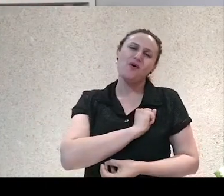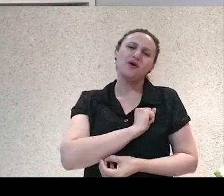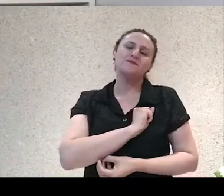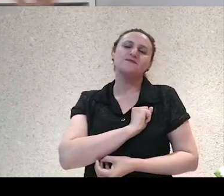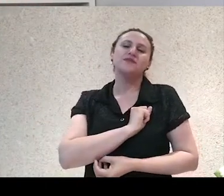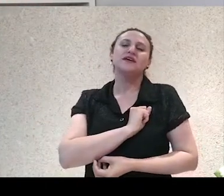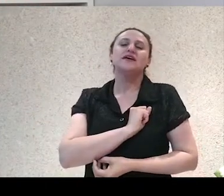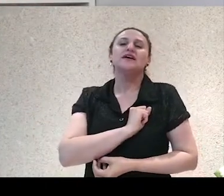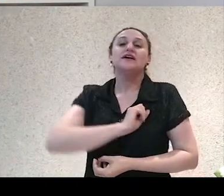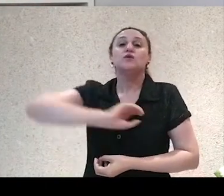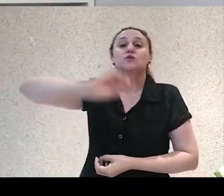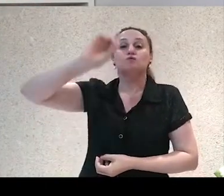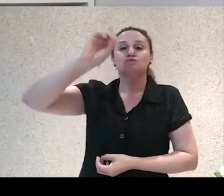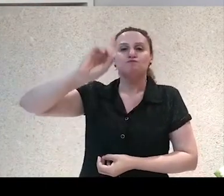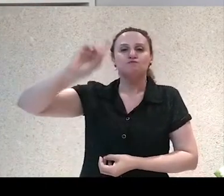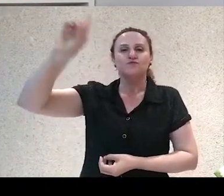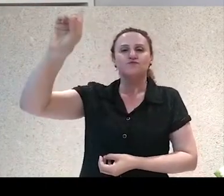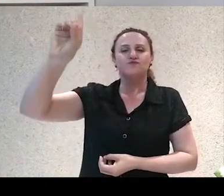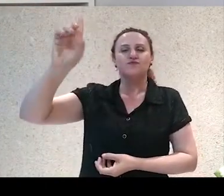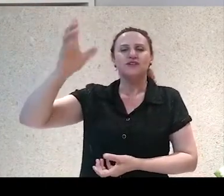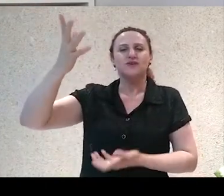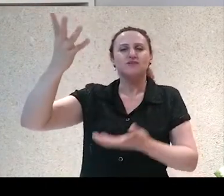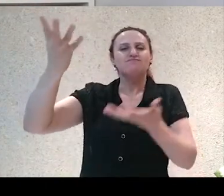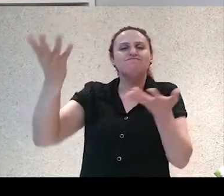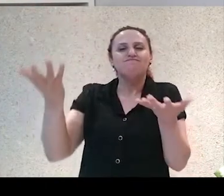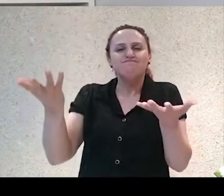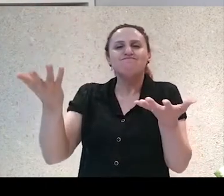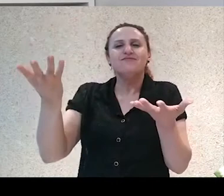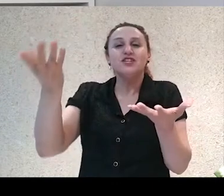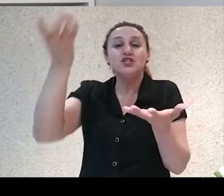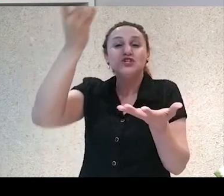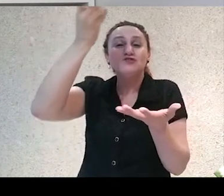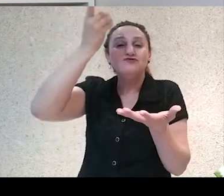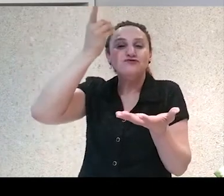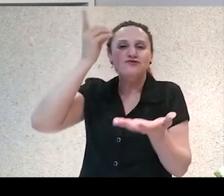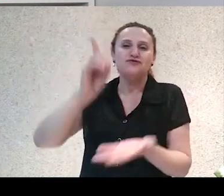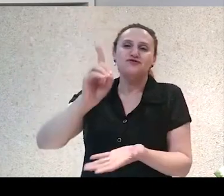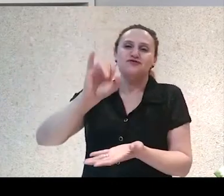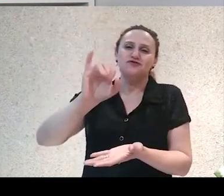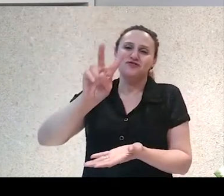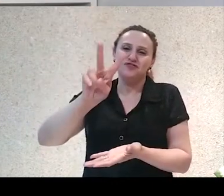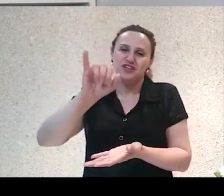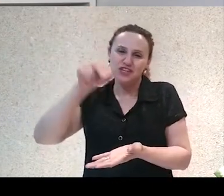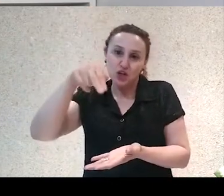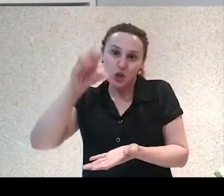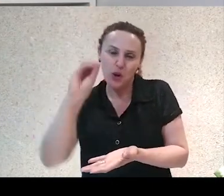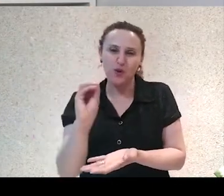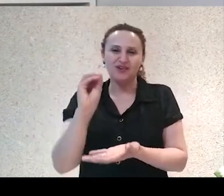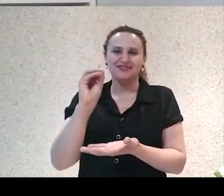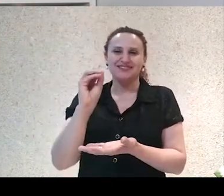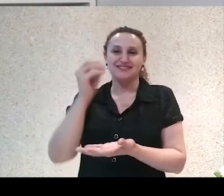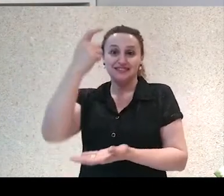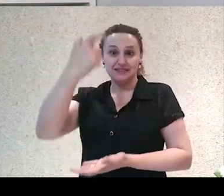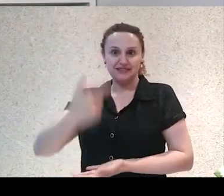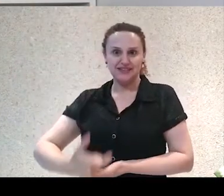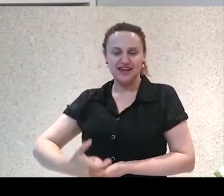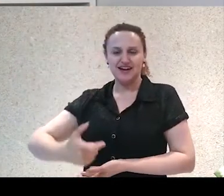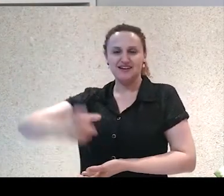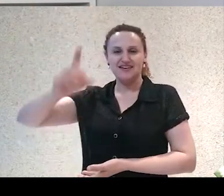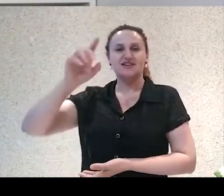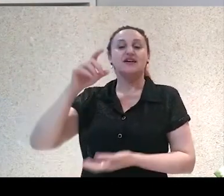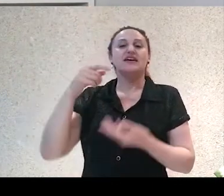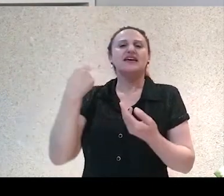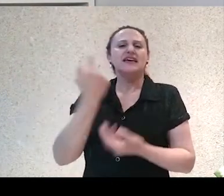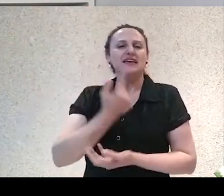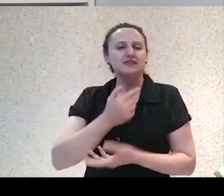uma divindade, pode nos tomar, com que intensidade ele pode agir na gente. E isso justifica muitas das nossas ações,